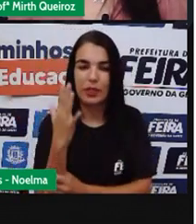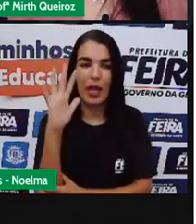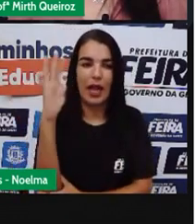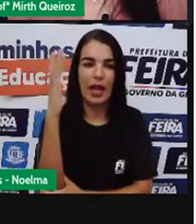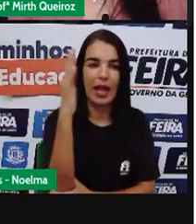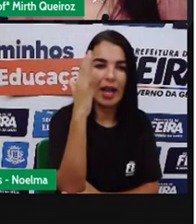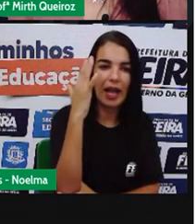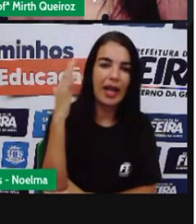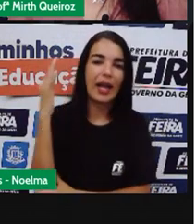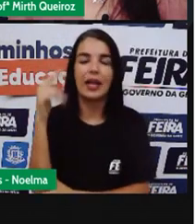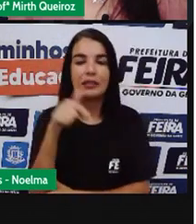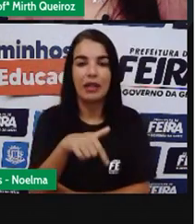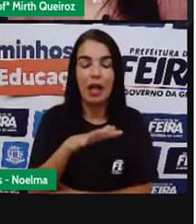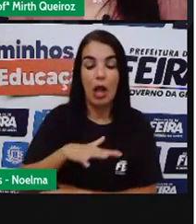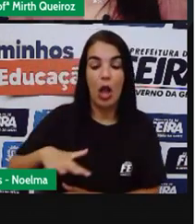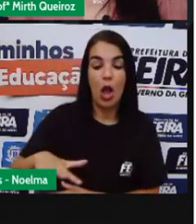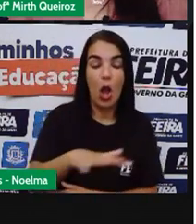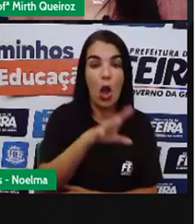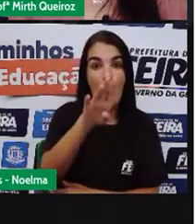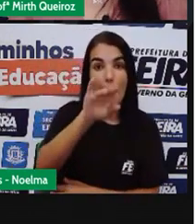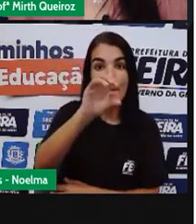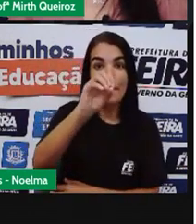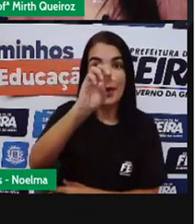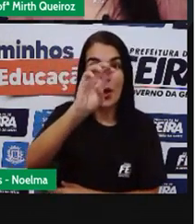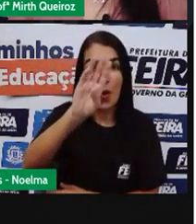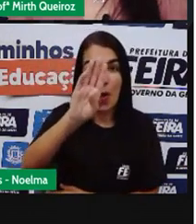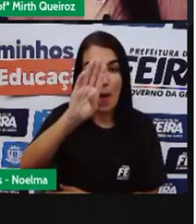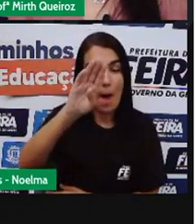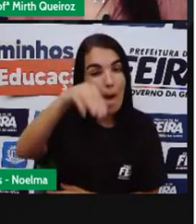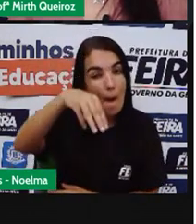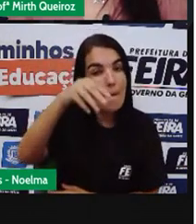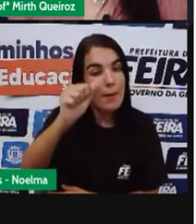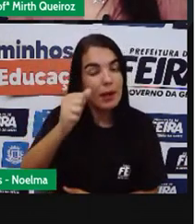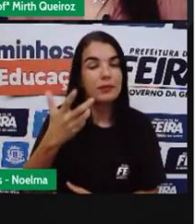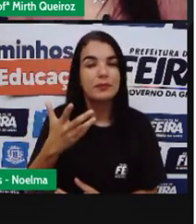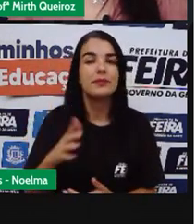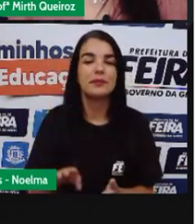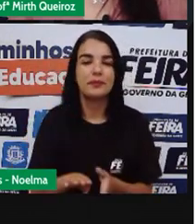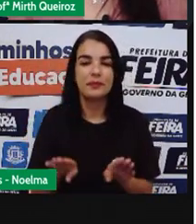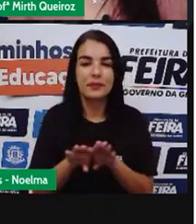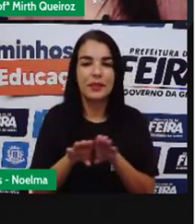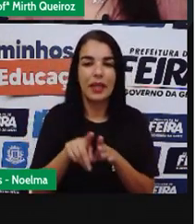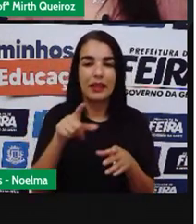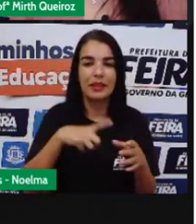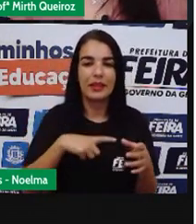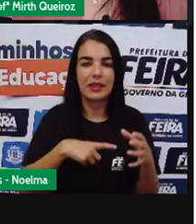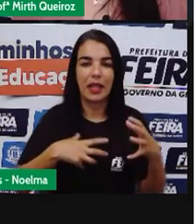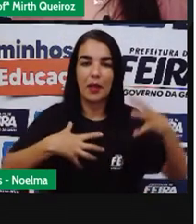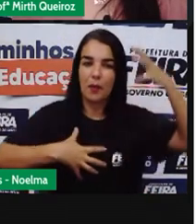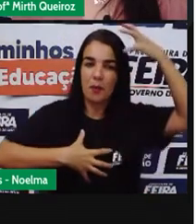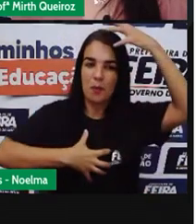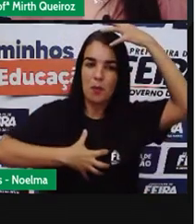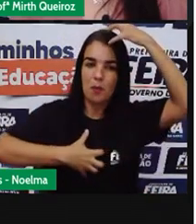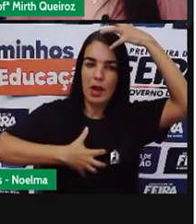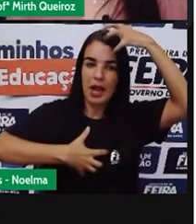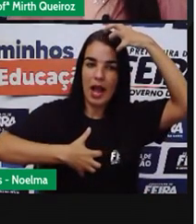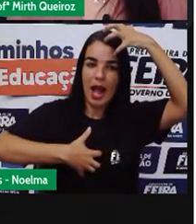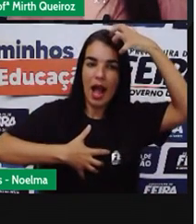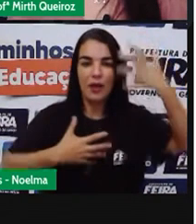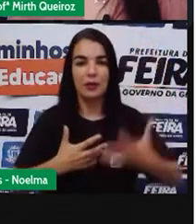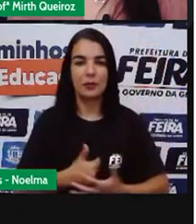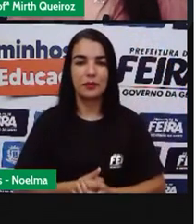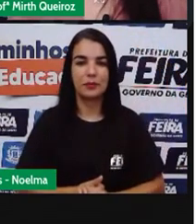sabe Que se trata De idioma Caatinga Aqui nós temos Um macaquinho Na árvore